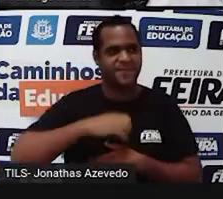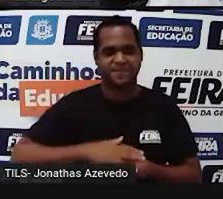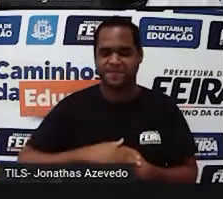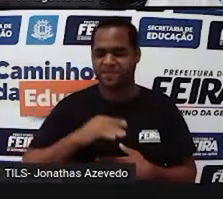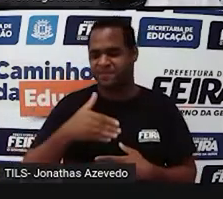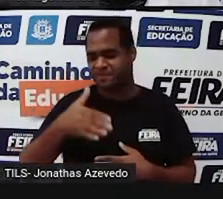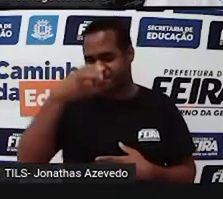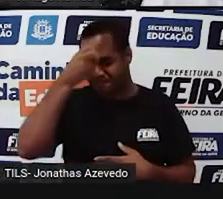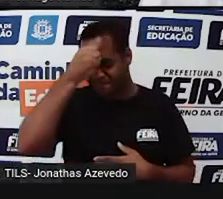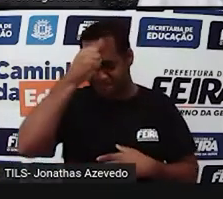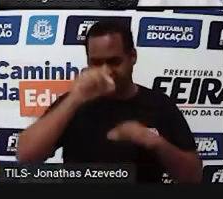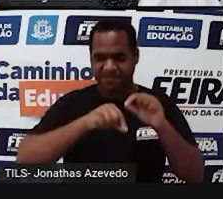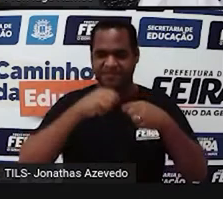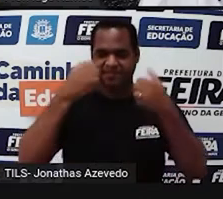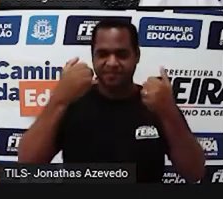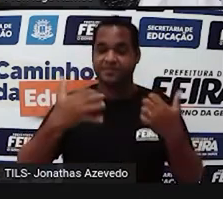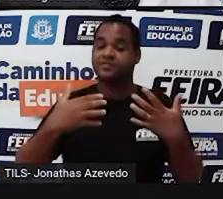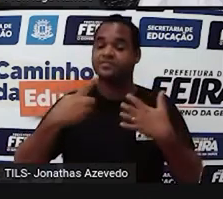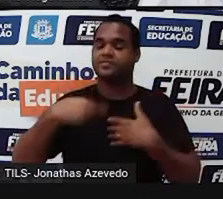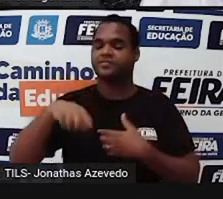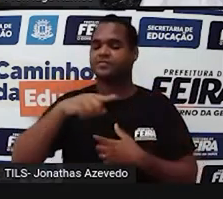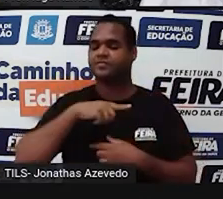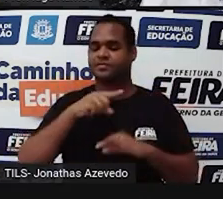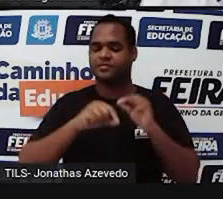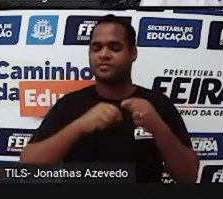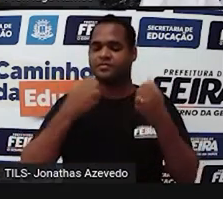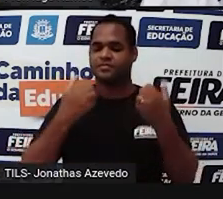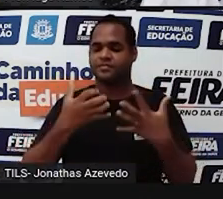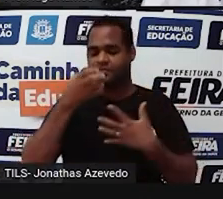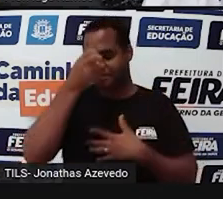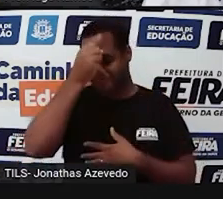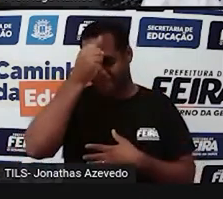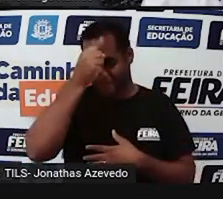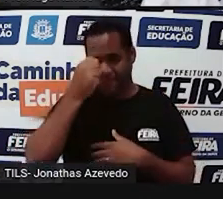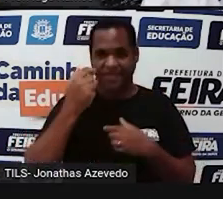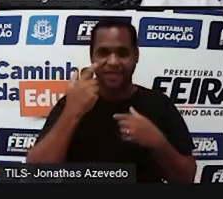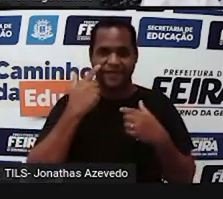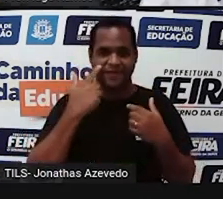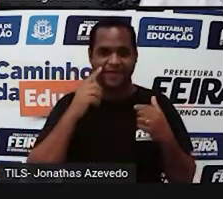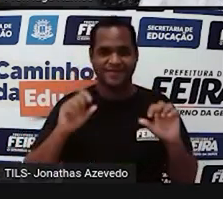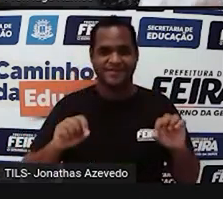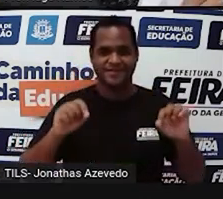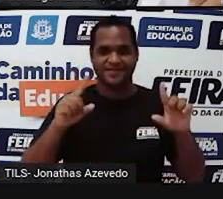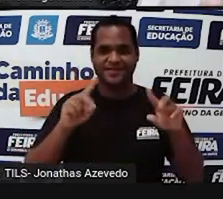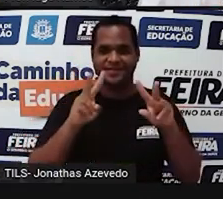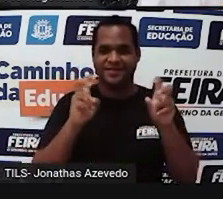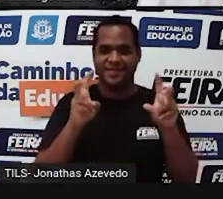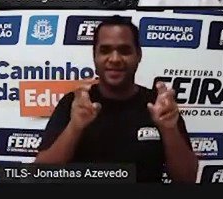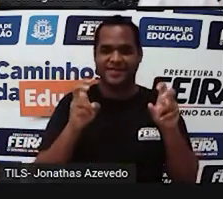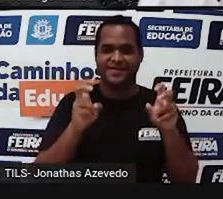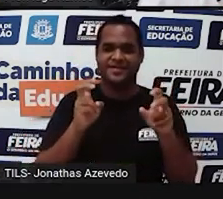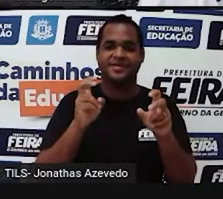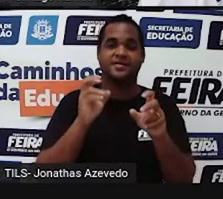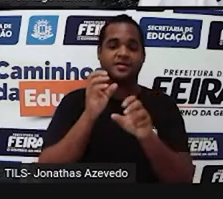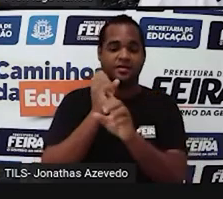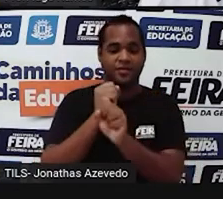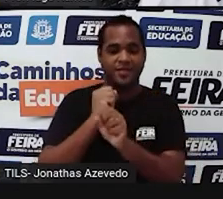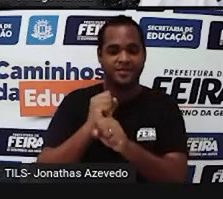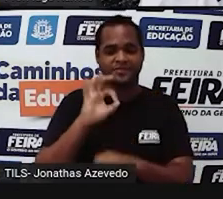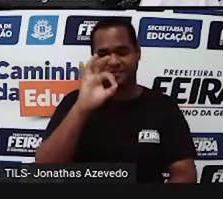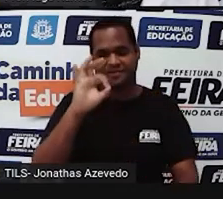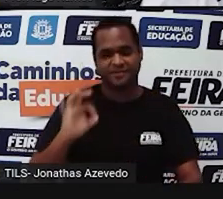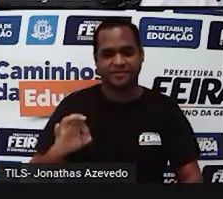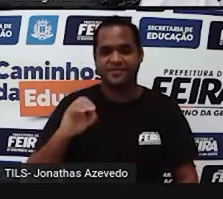vai aprender? Bom, a gente vai aprender, né, como está aparecendo aí na tela para você, cálculo de porcentagem.